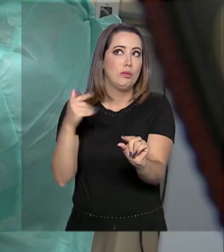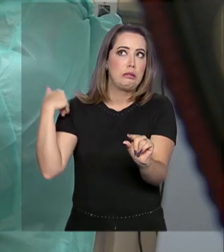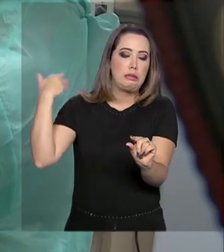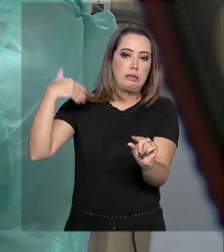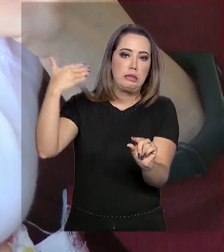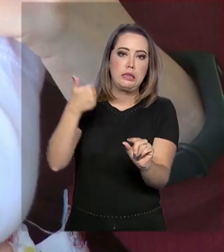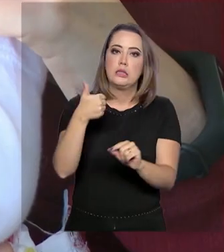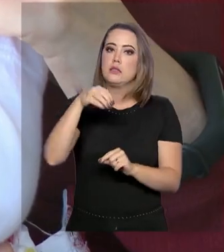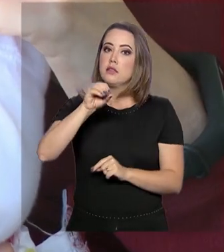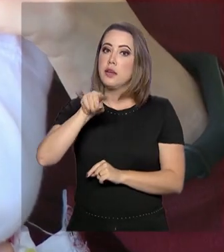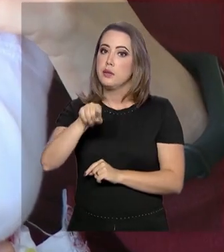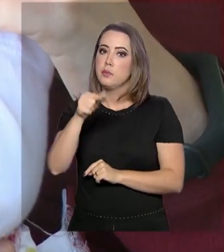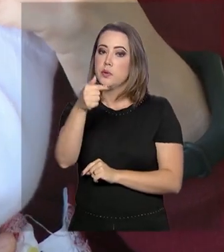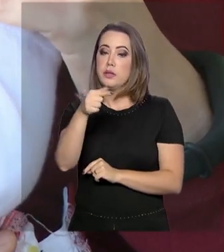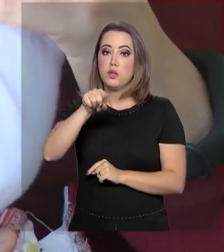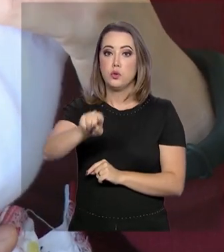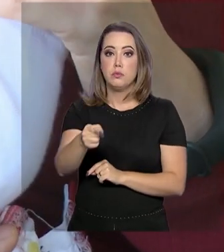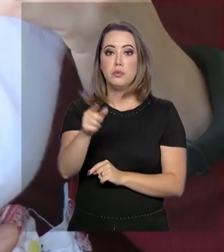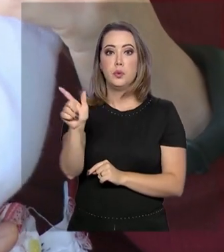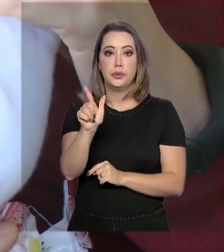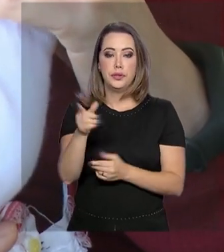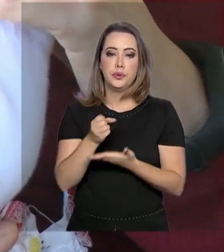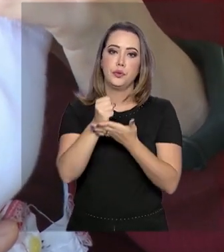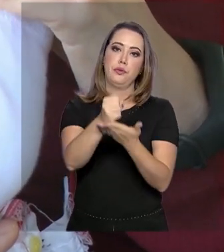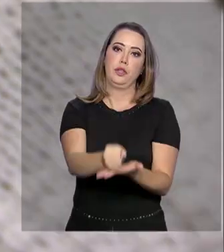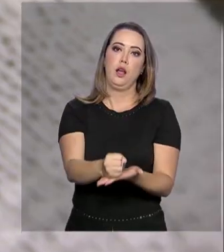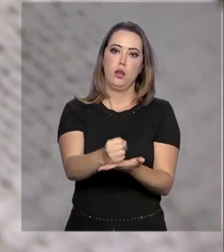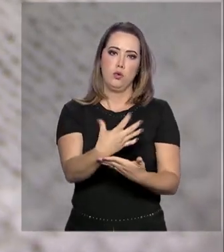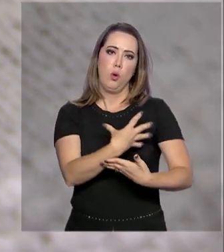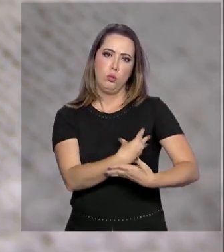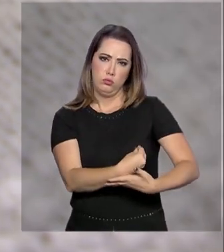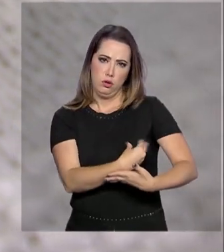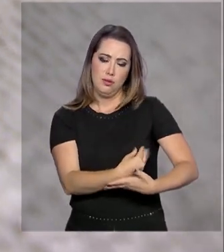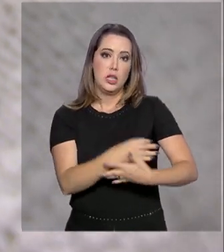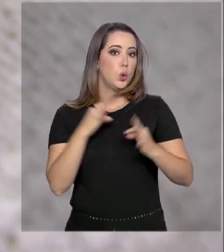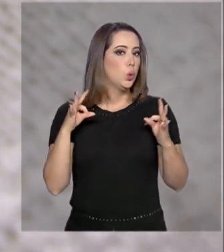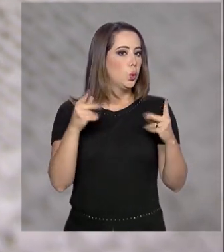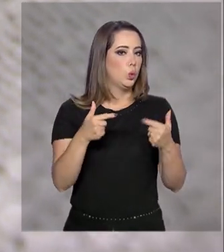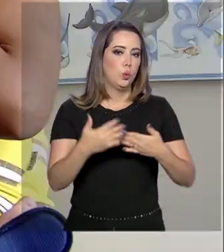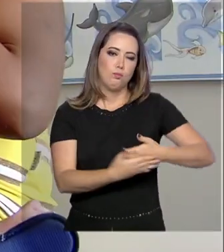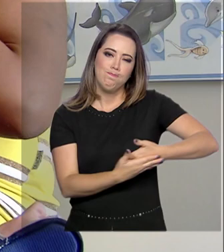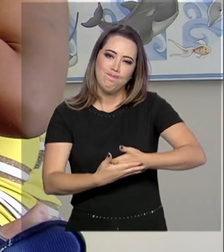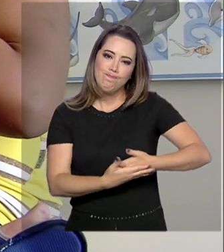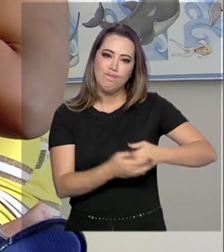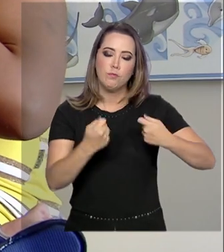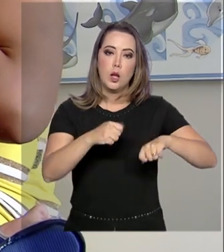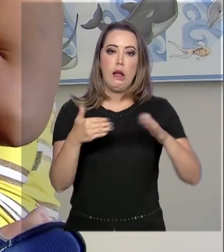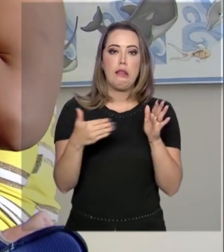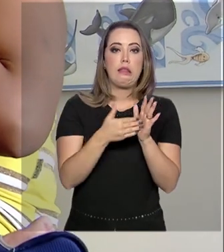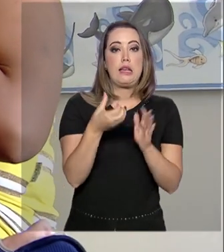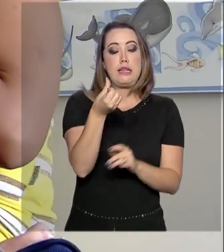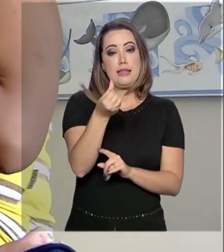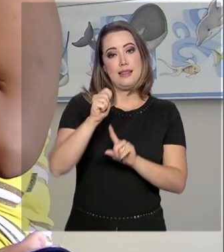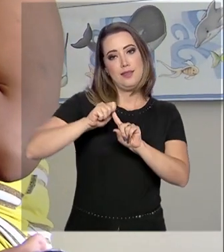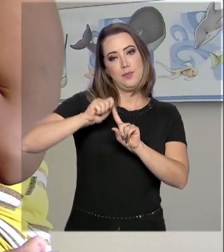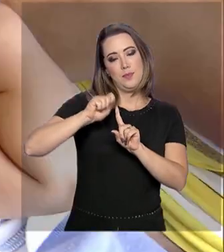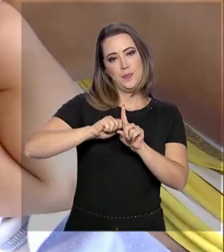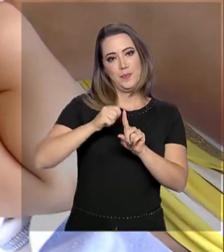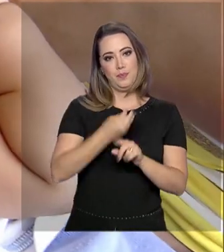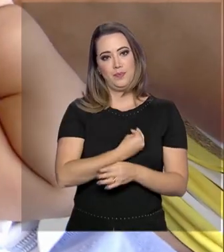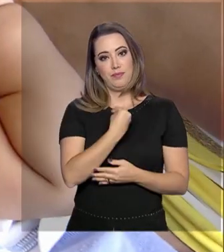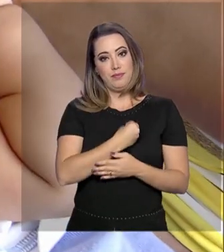em torno de 10,7 mil litros de leite doados. O leite materno possui tudo o que o bebê precisa até os seis meses de